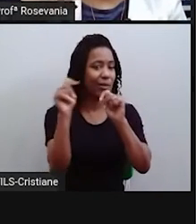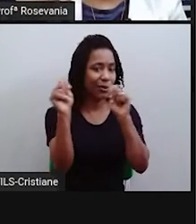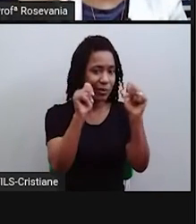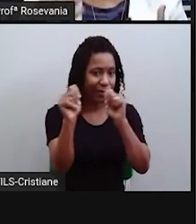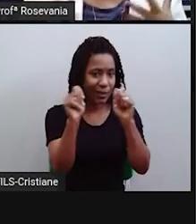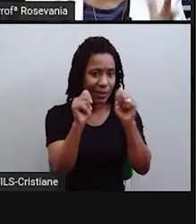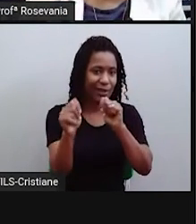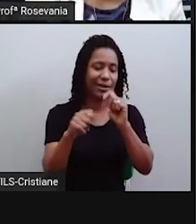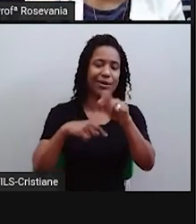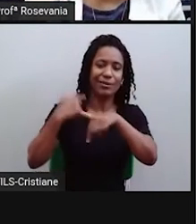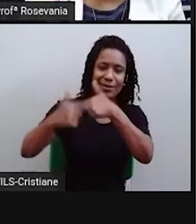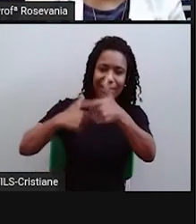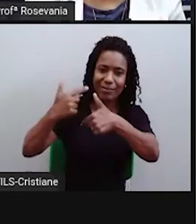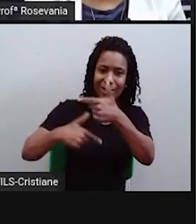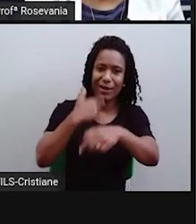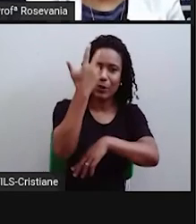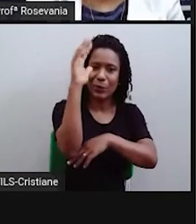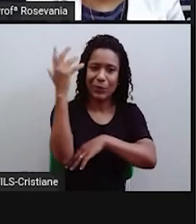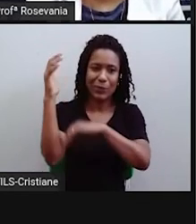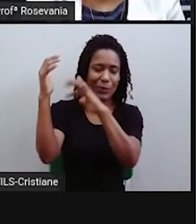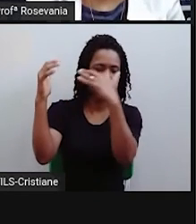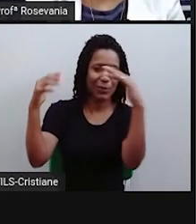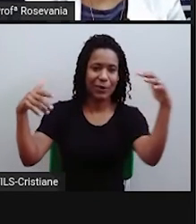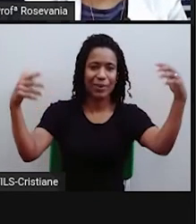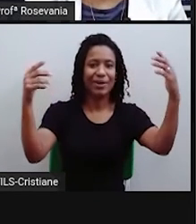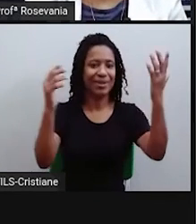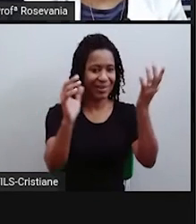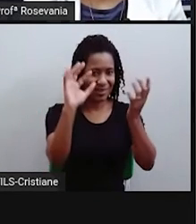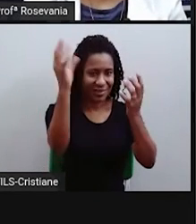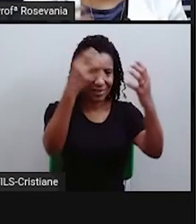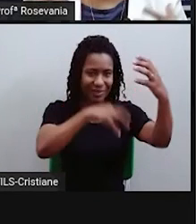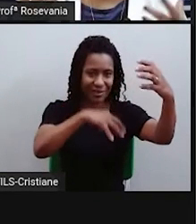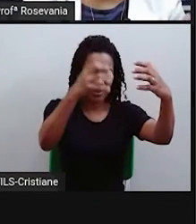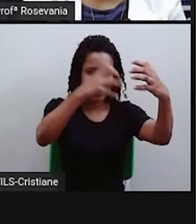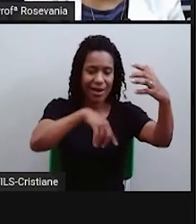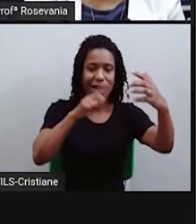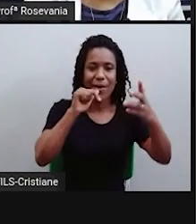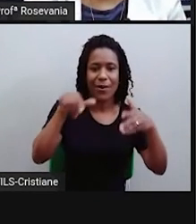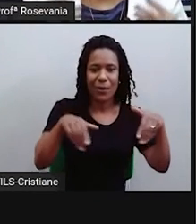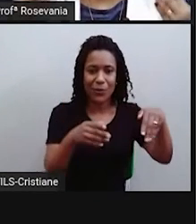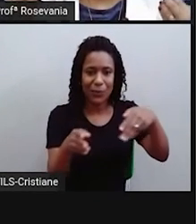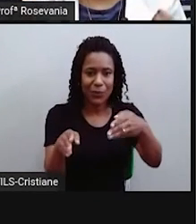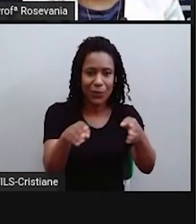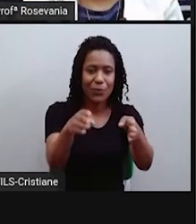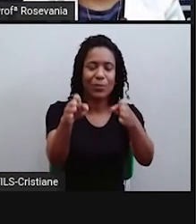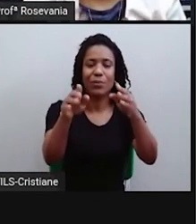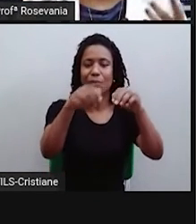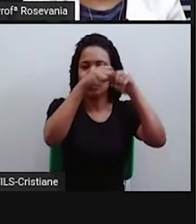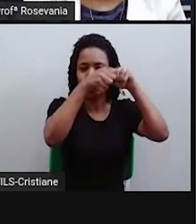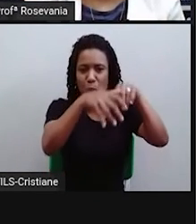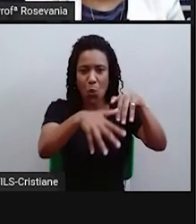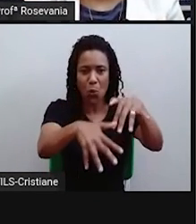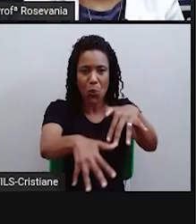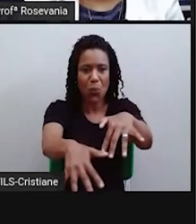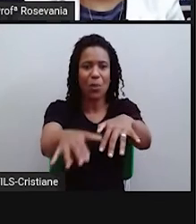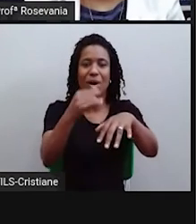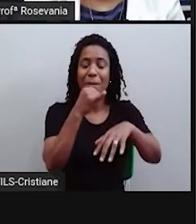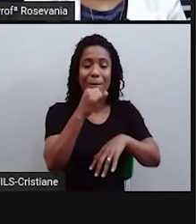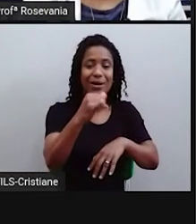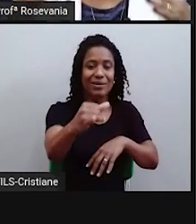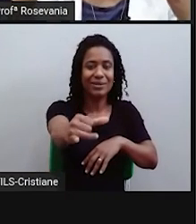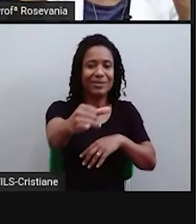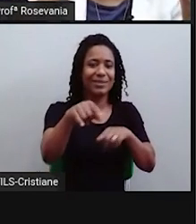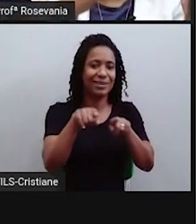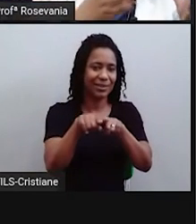extrativismo, o uso do rio também para uma série de produções, exemplo, da produção de energia, de transporte, de uma série de